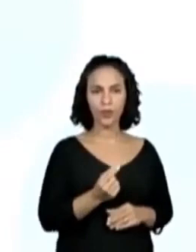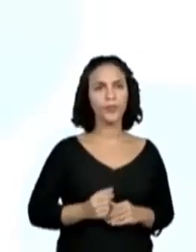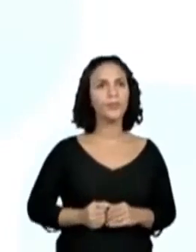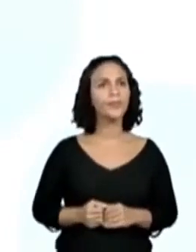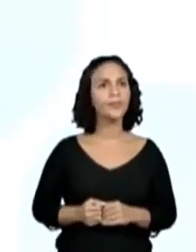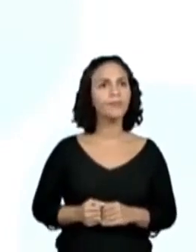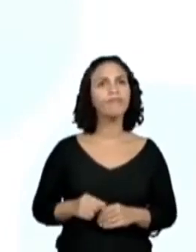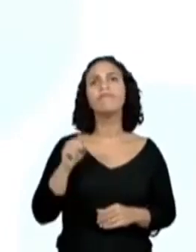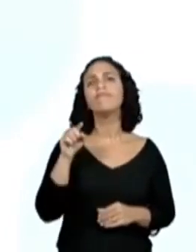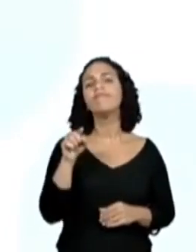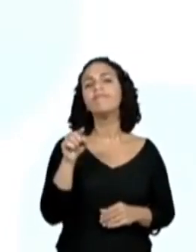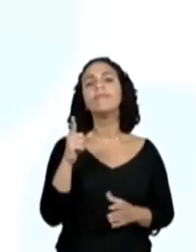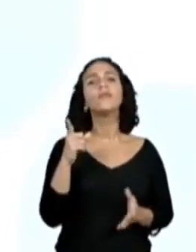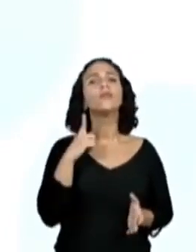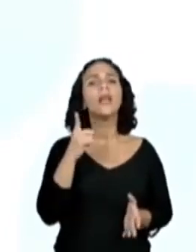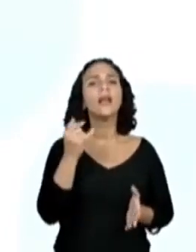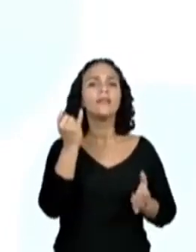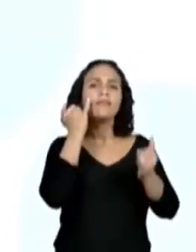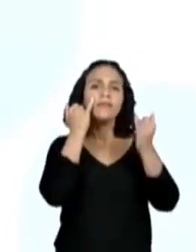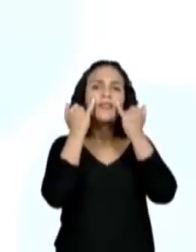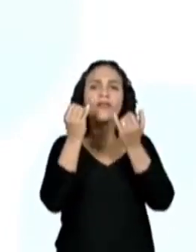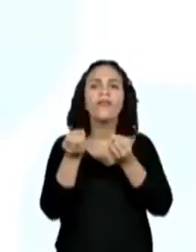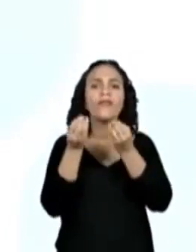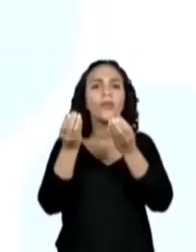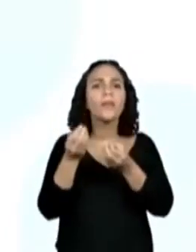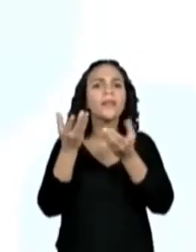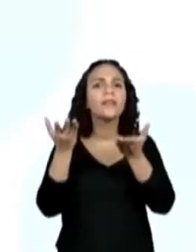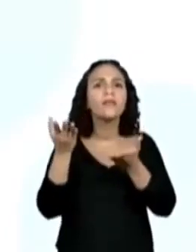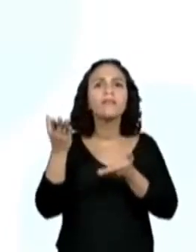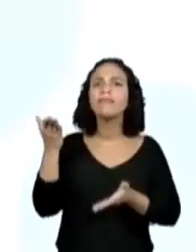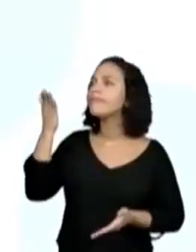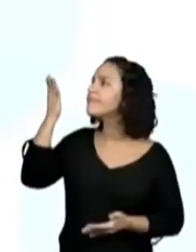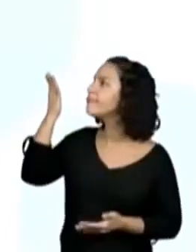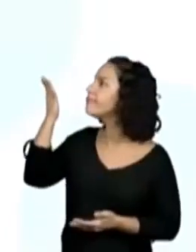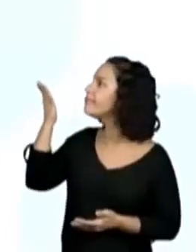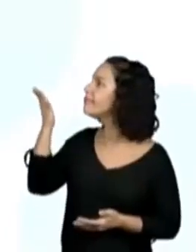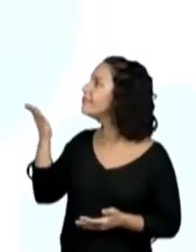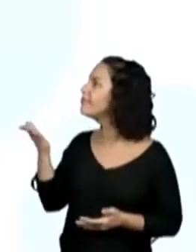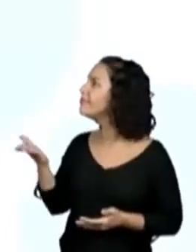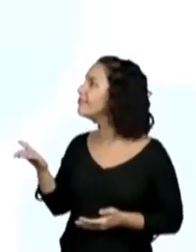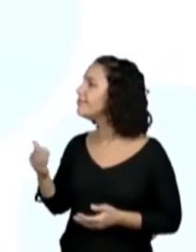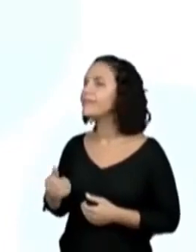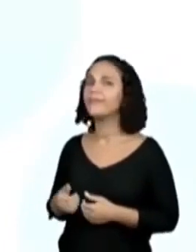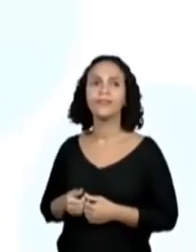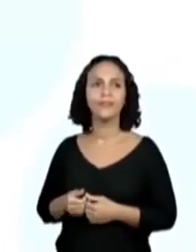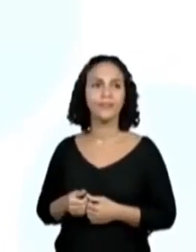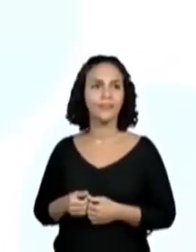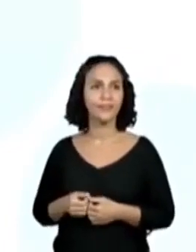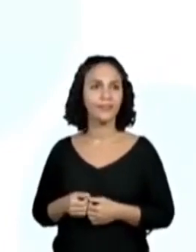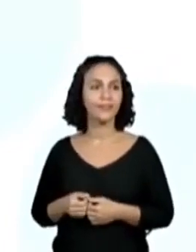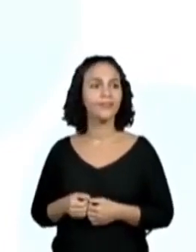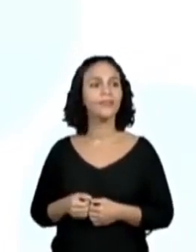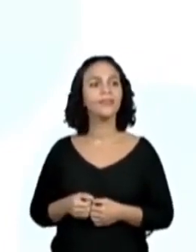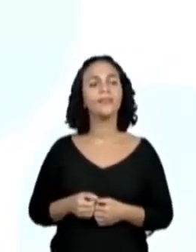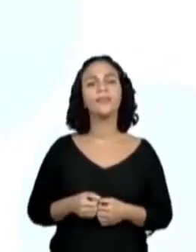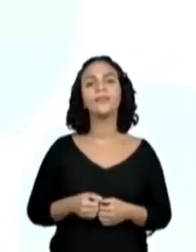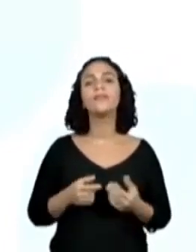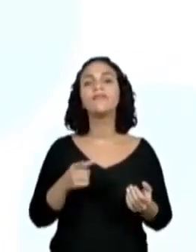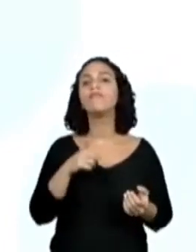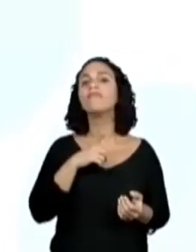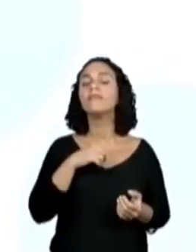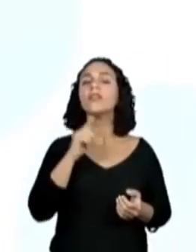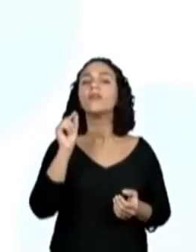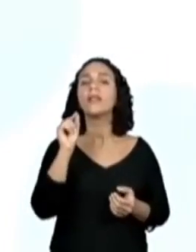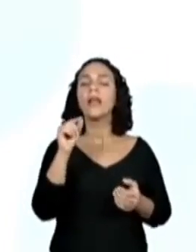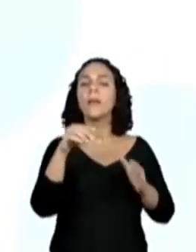informação na ficha? Aqui, eu já vou diretamente fechar o que a gente já havia colocado,